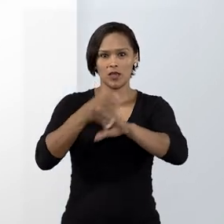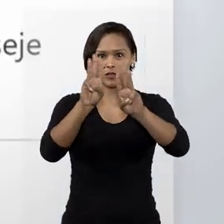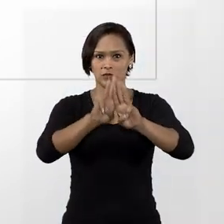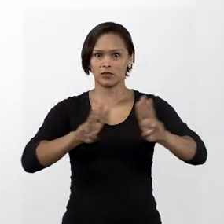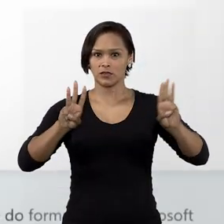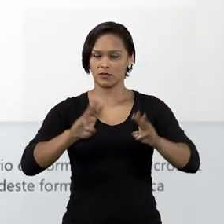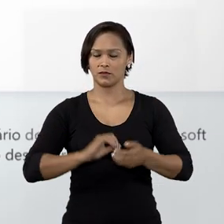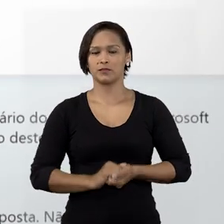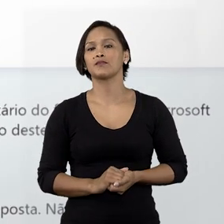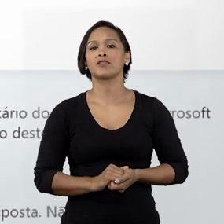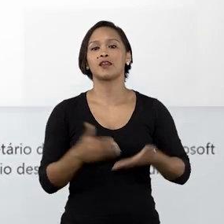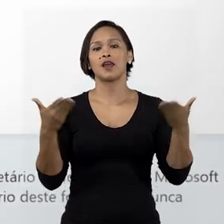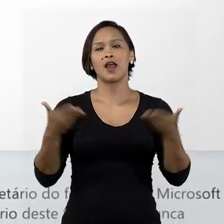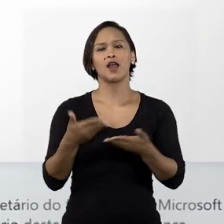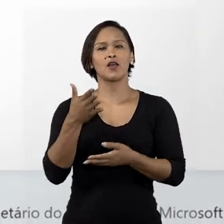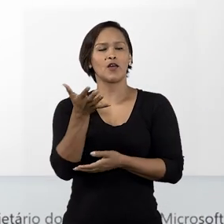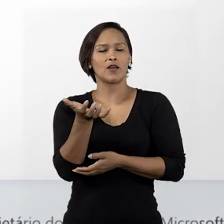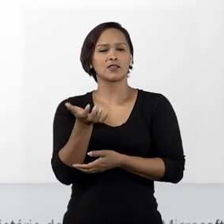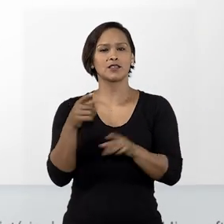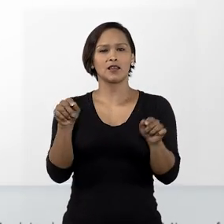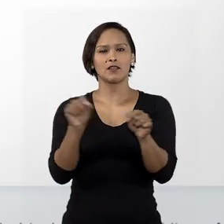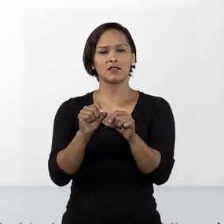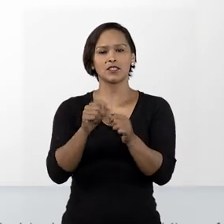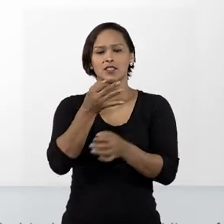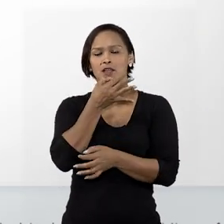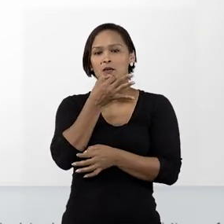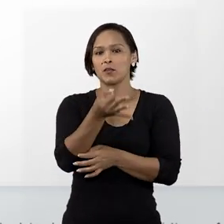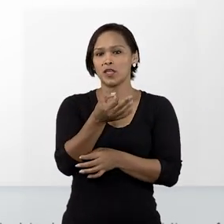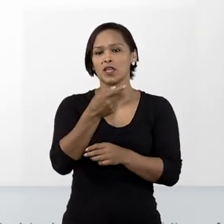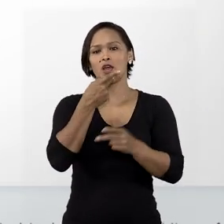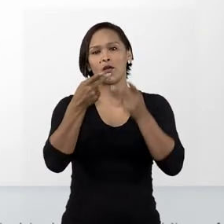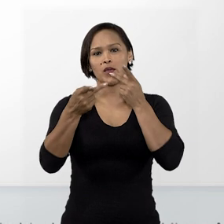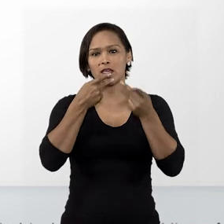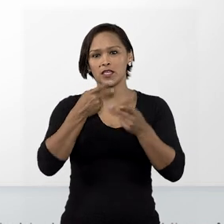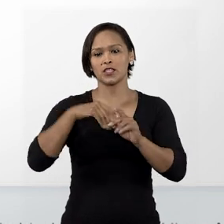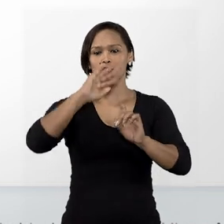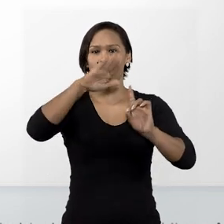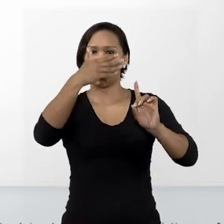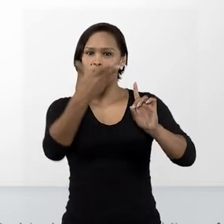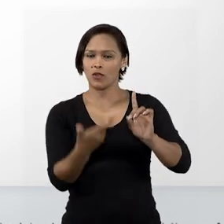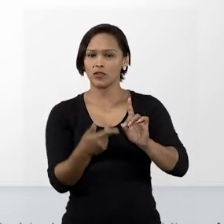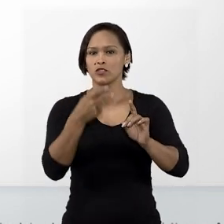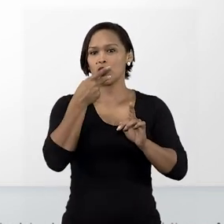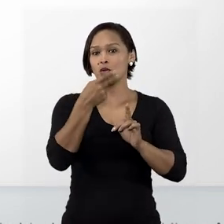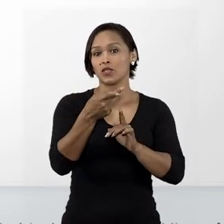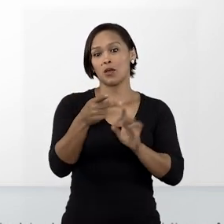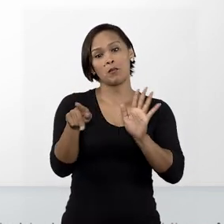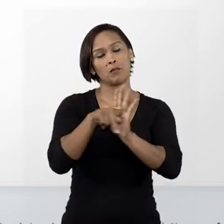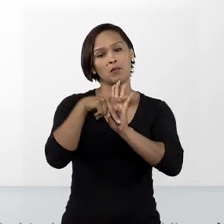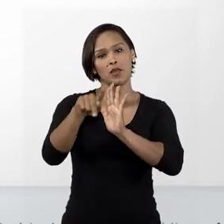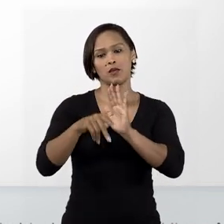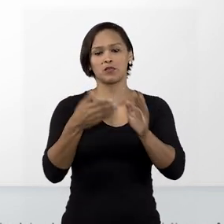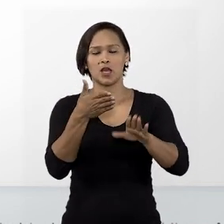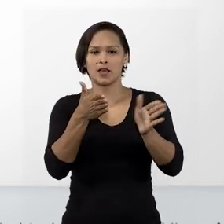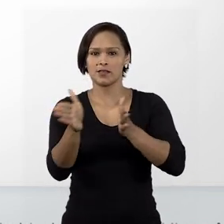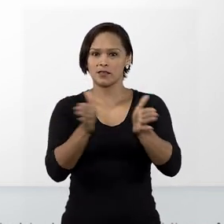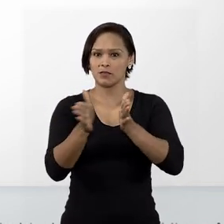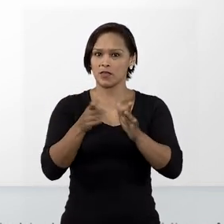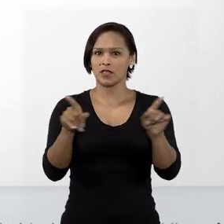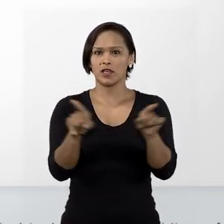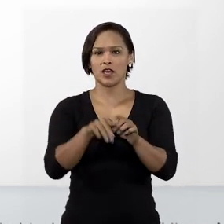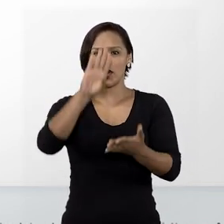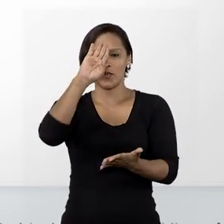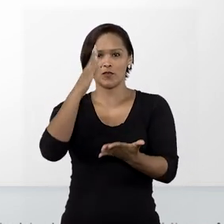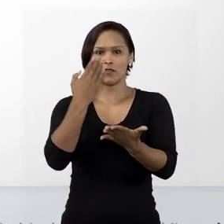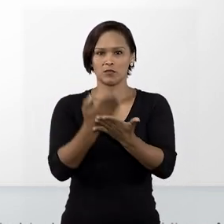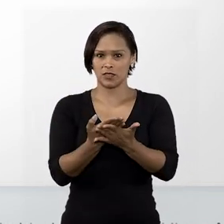site. Agora, se você quiser fazer uma sugestão, crítica, elogio ou dar a sua opinião sobre acessibilidade e